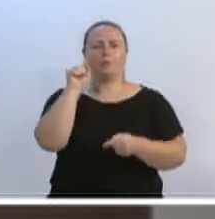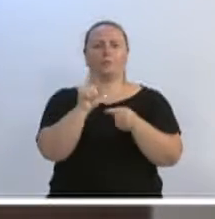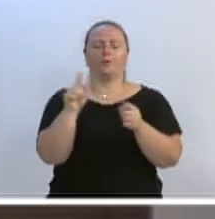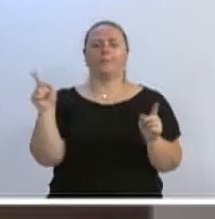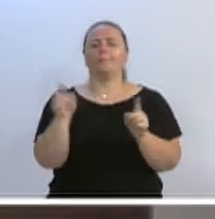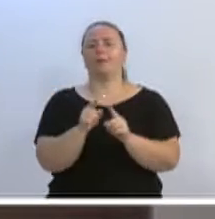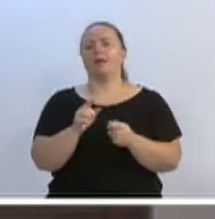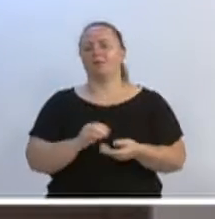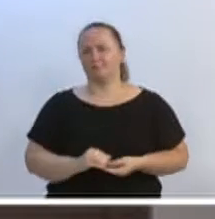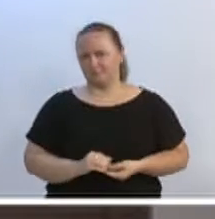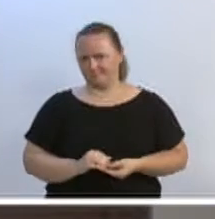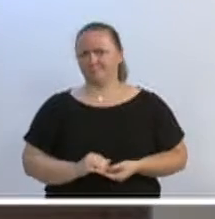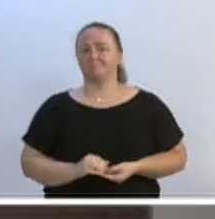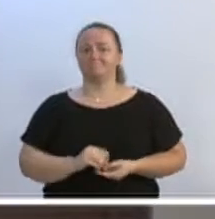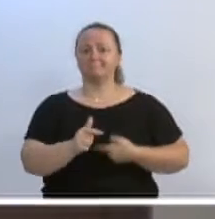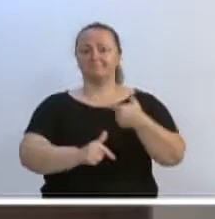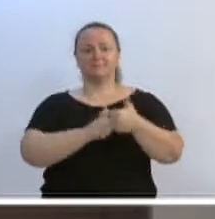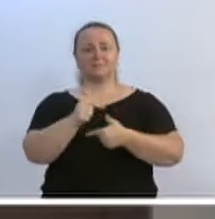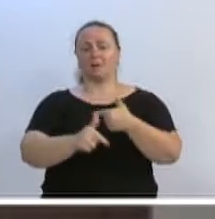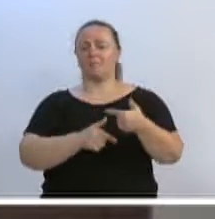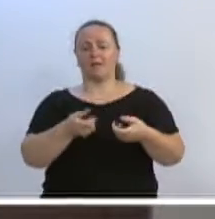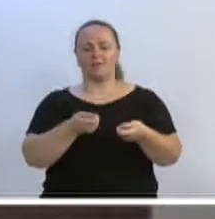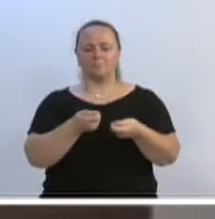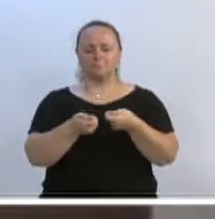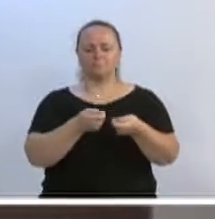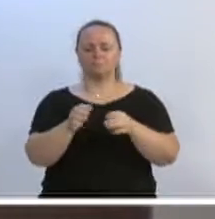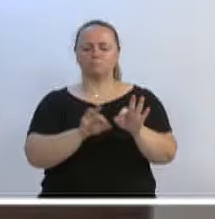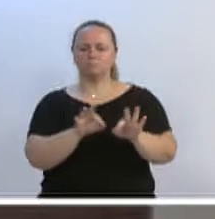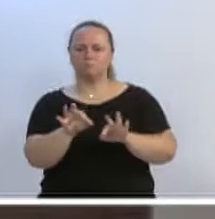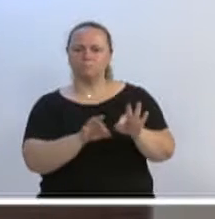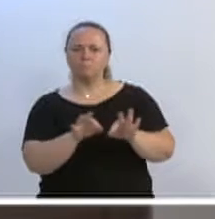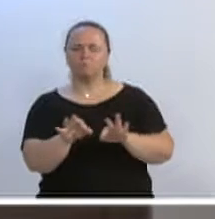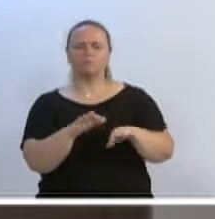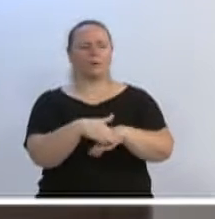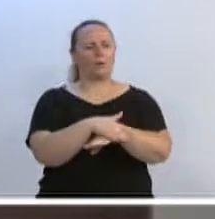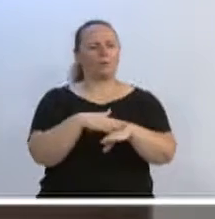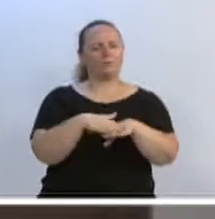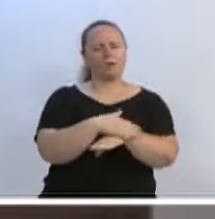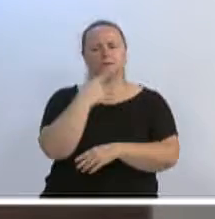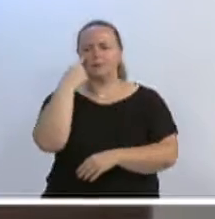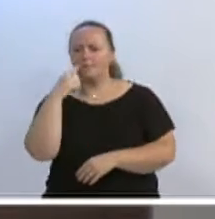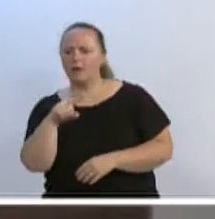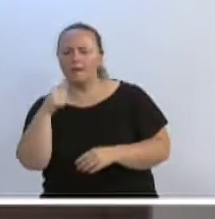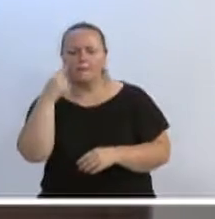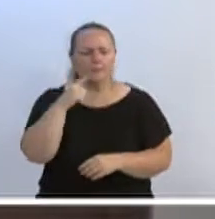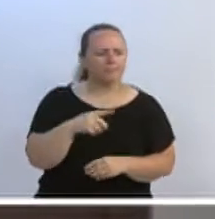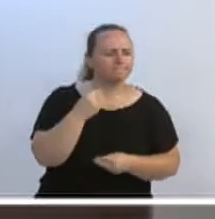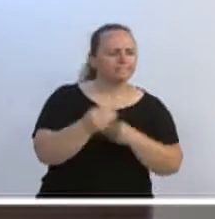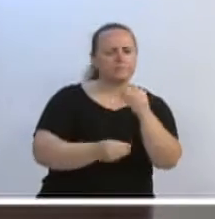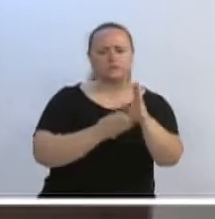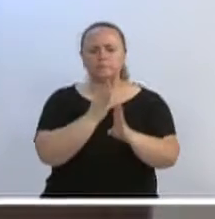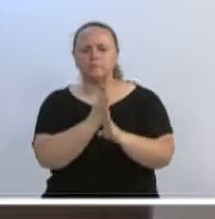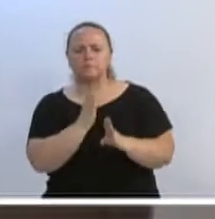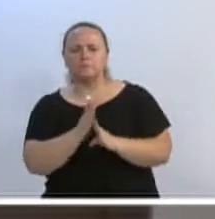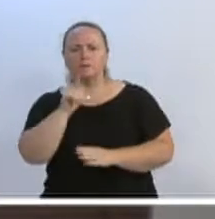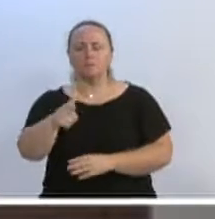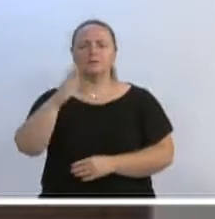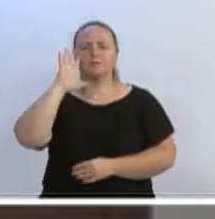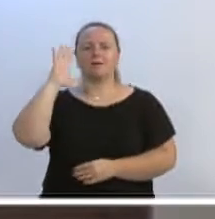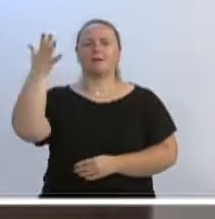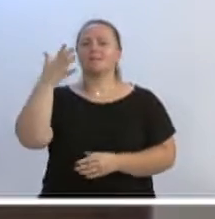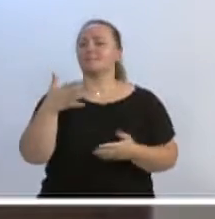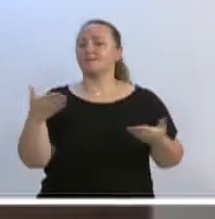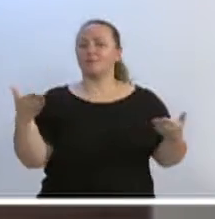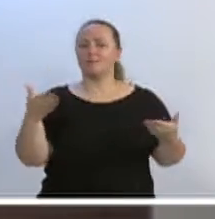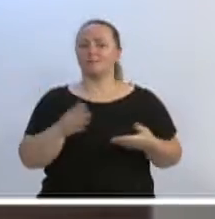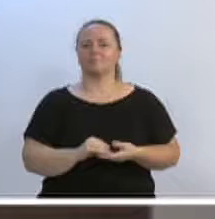trabalho de gestão, vereador Marcelo Lanzarim. Ou seja, senta, conversa, faz o diagnóstico e realmente toma as decisões. E aqui nós